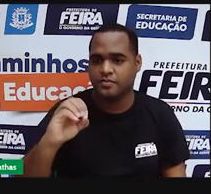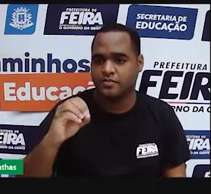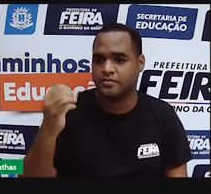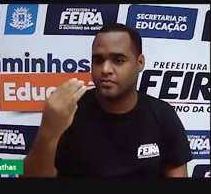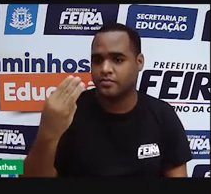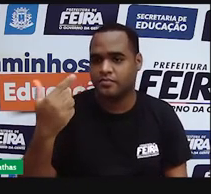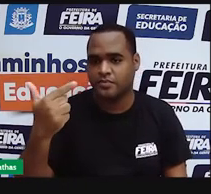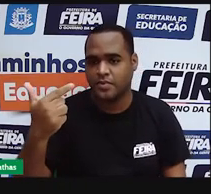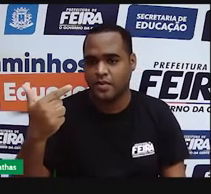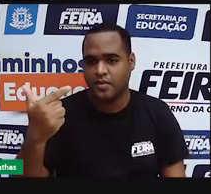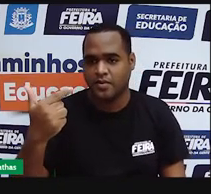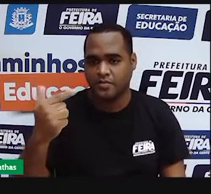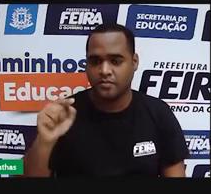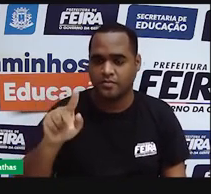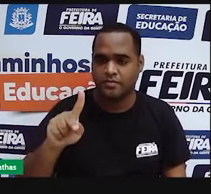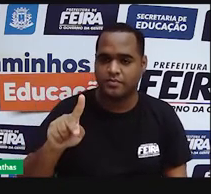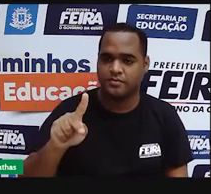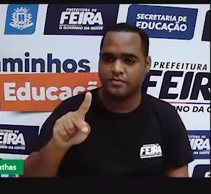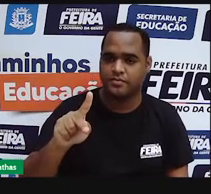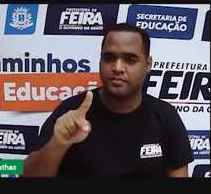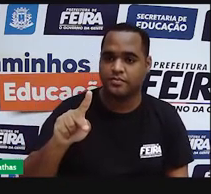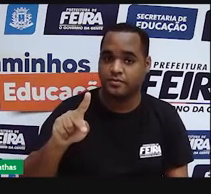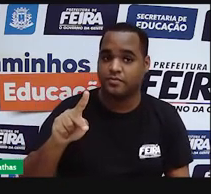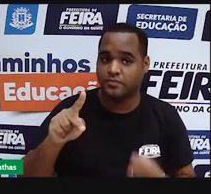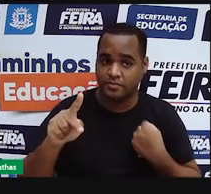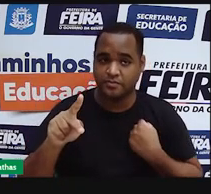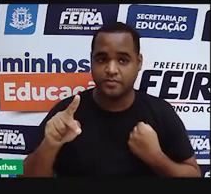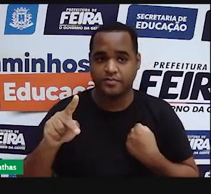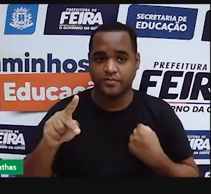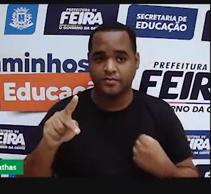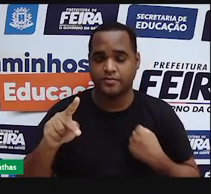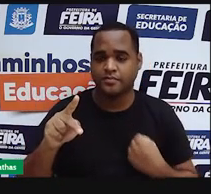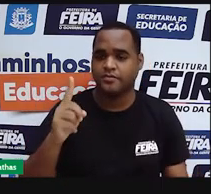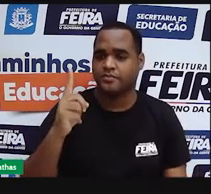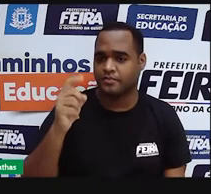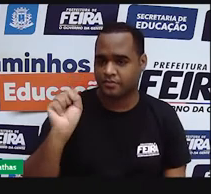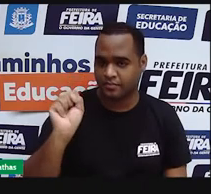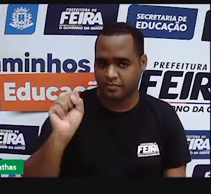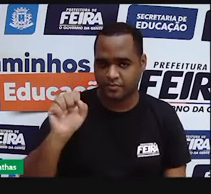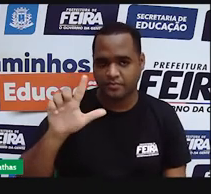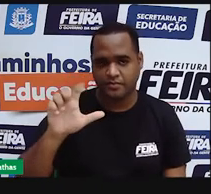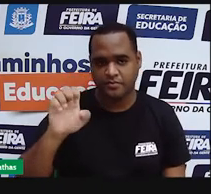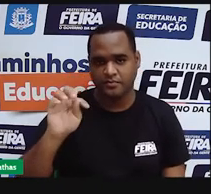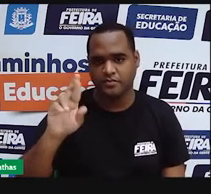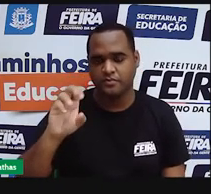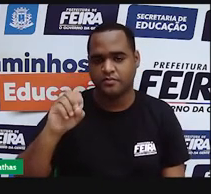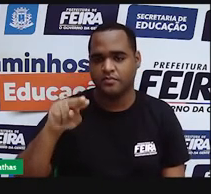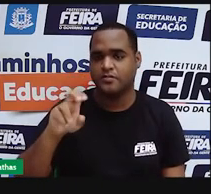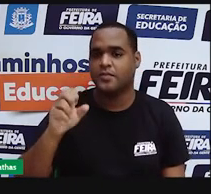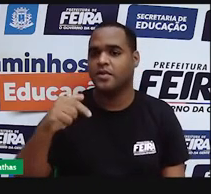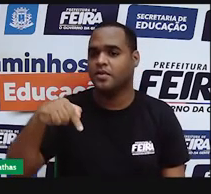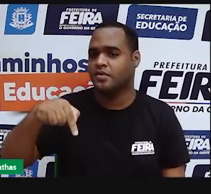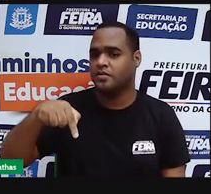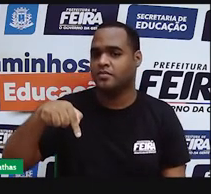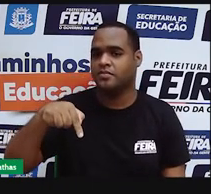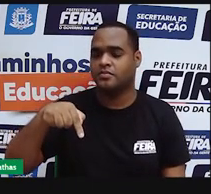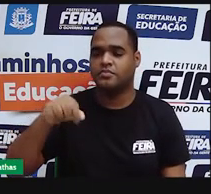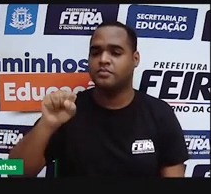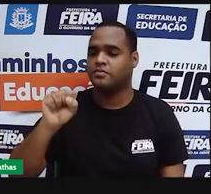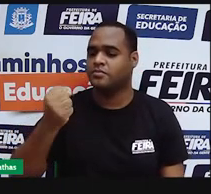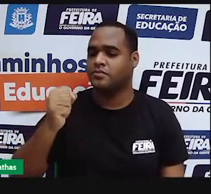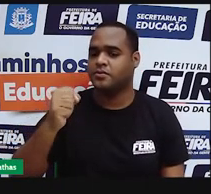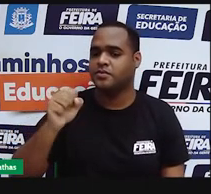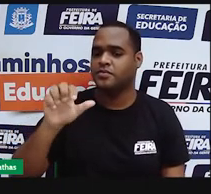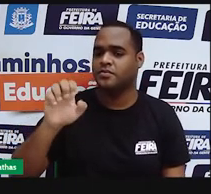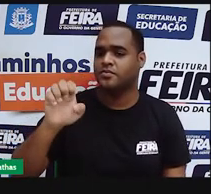A O também até 32, a camada P comporta até 18 elétrons e a camada Q comporta até